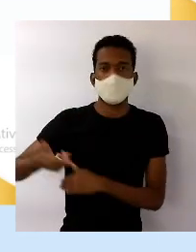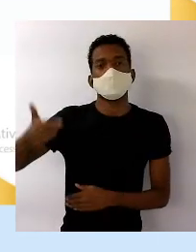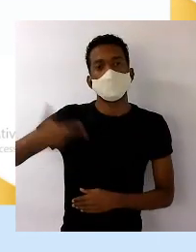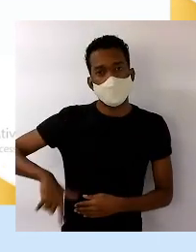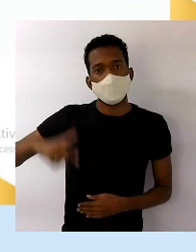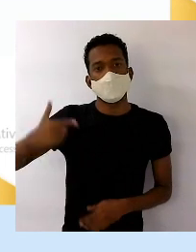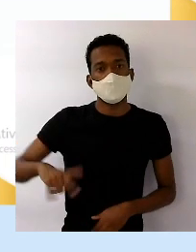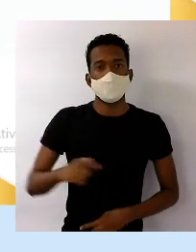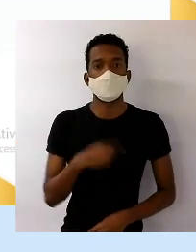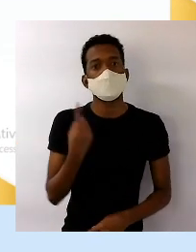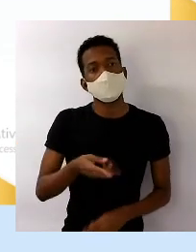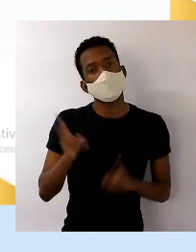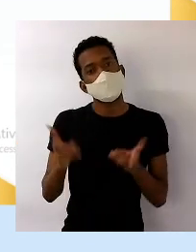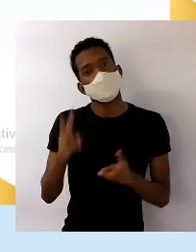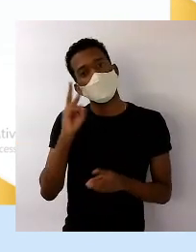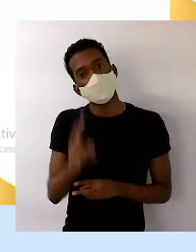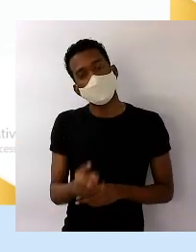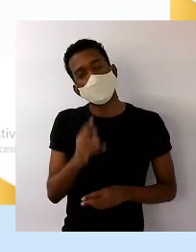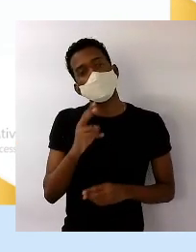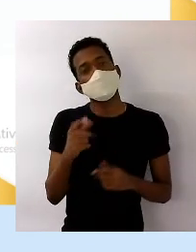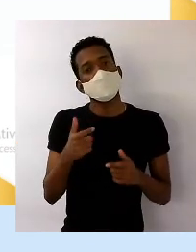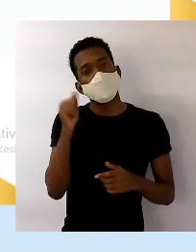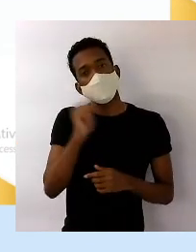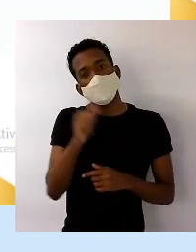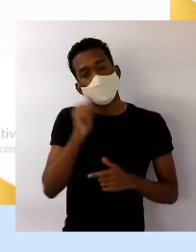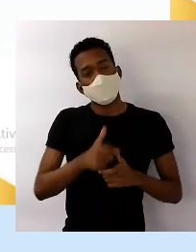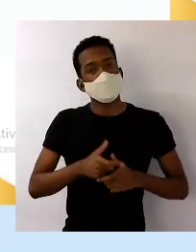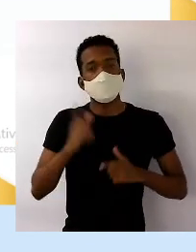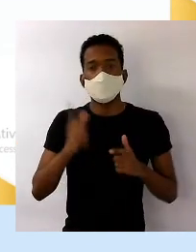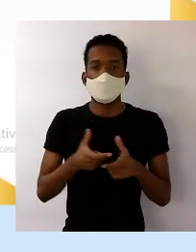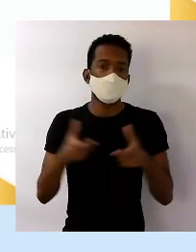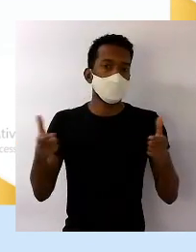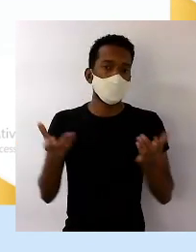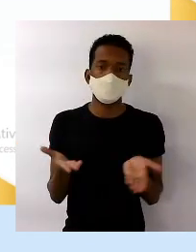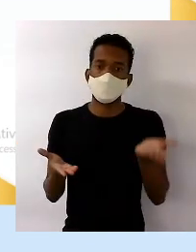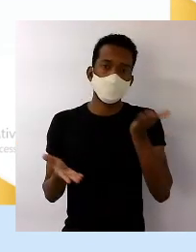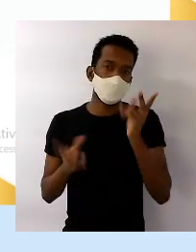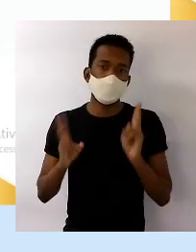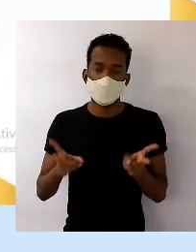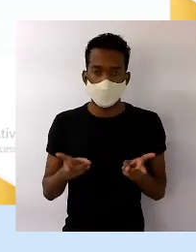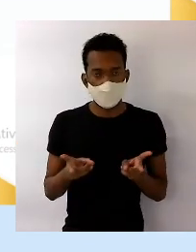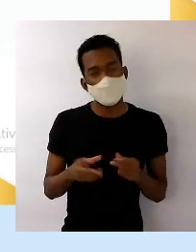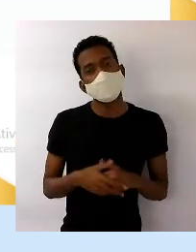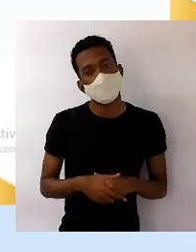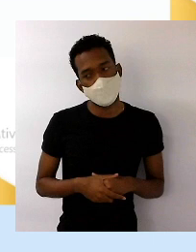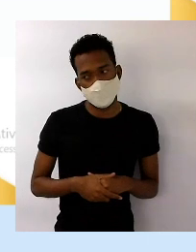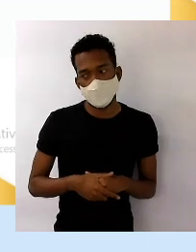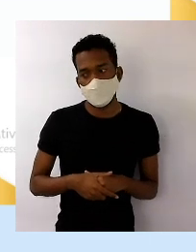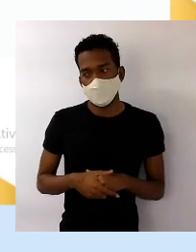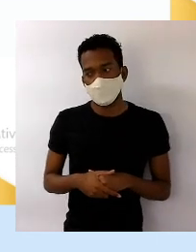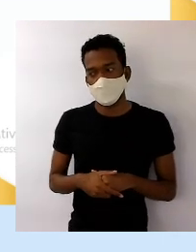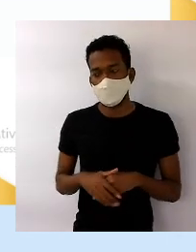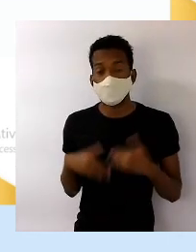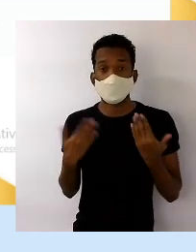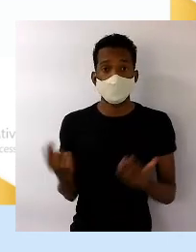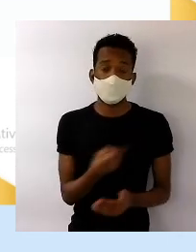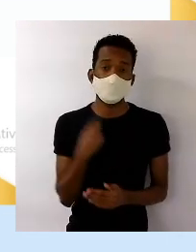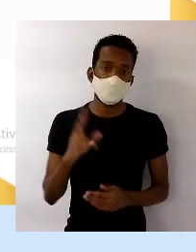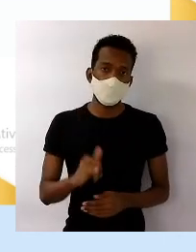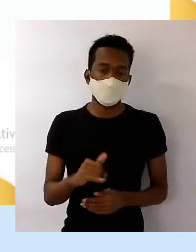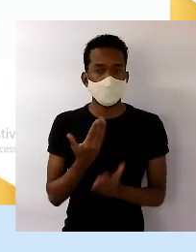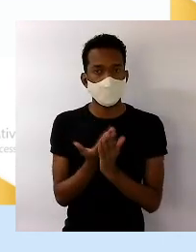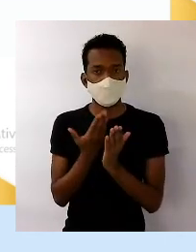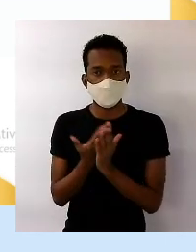A gente vê que sempre o número de mulheres, ele sempre foi superior ao de homem. Quando a gente vai estudar